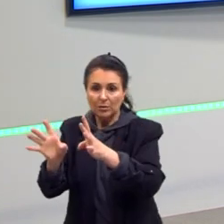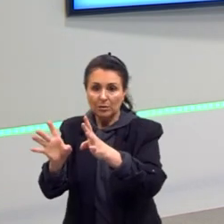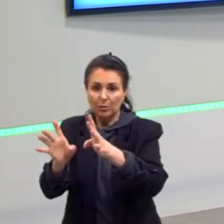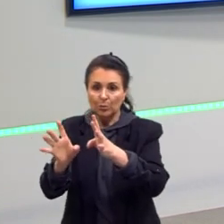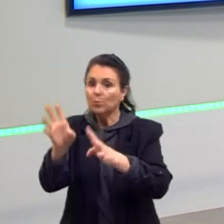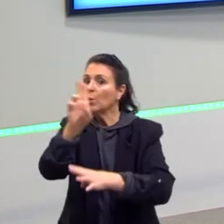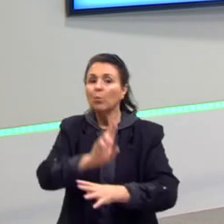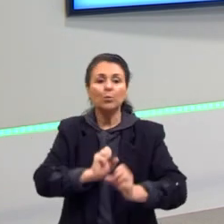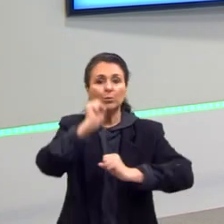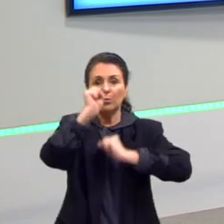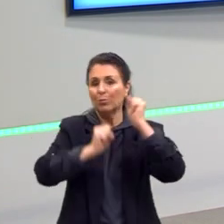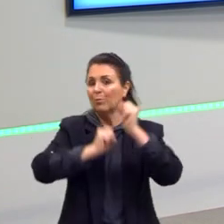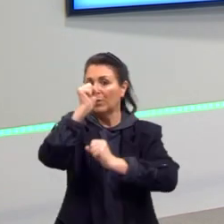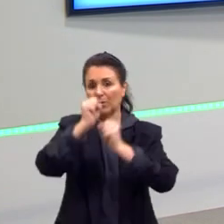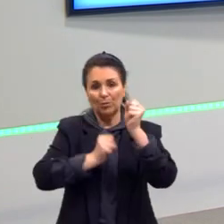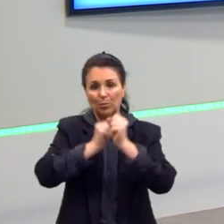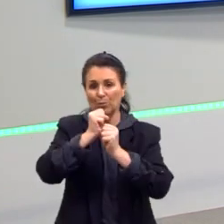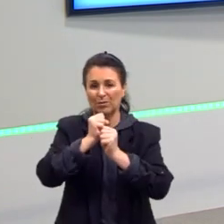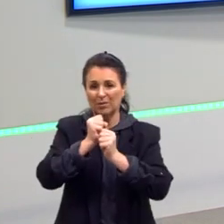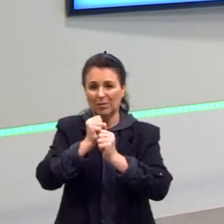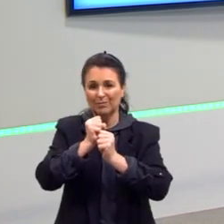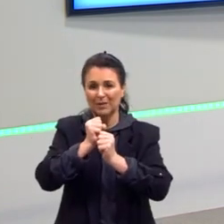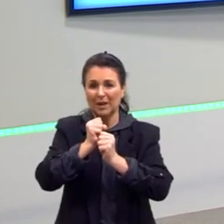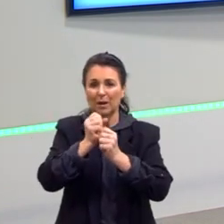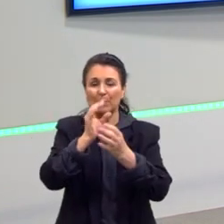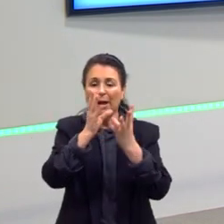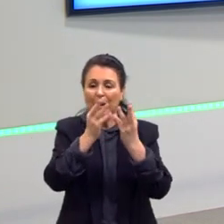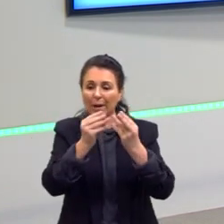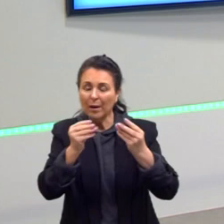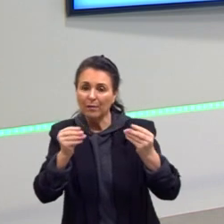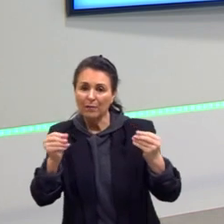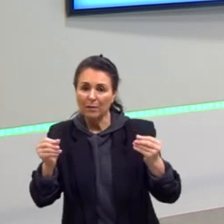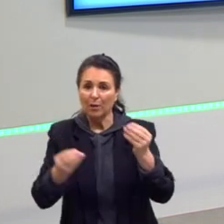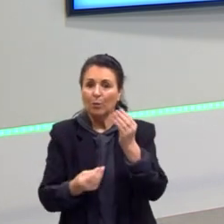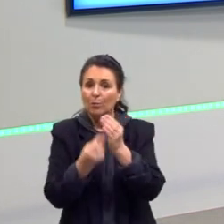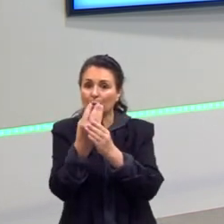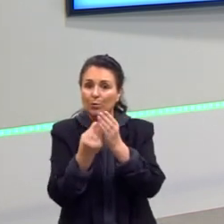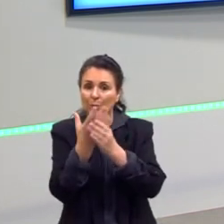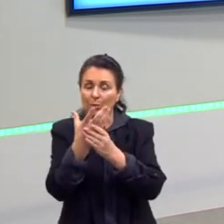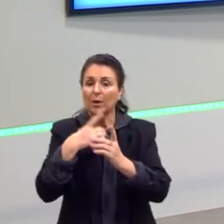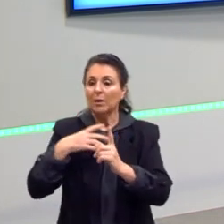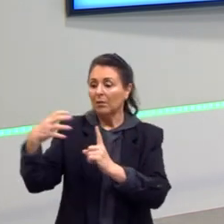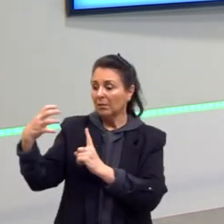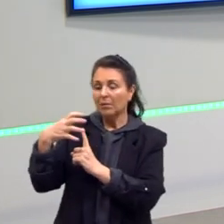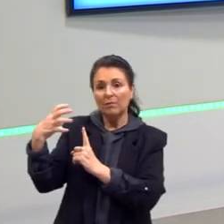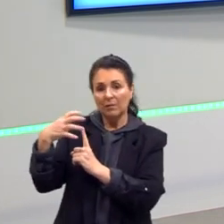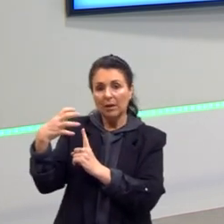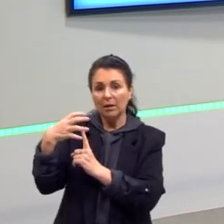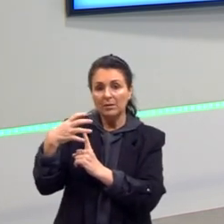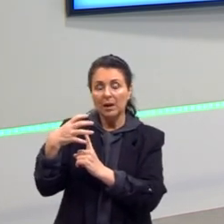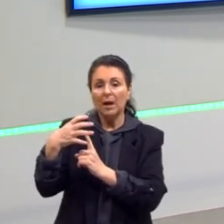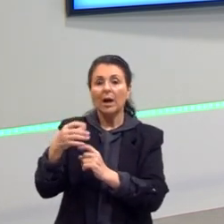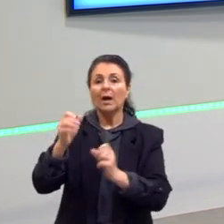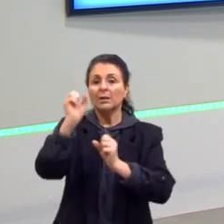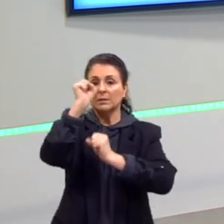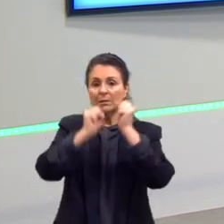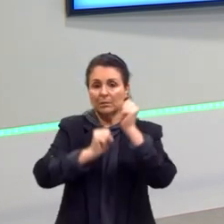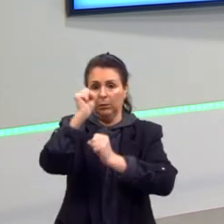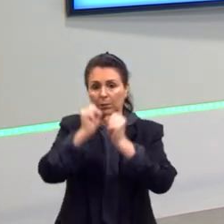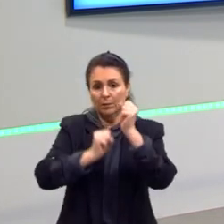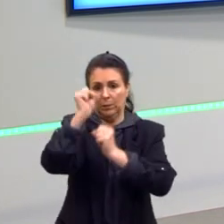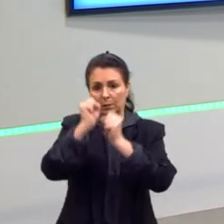beneficiamentos desses produtos, tá, e aí começa a ter, justamente, a interferência nas estatais, né, as estatais